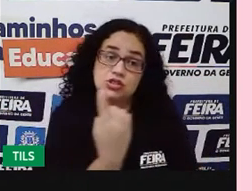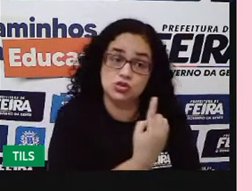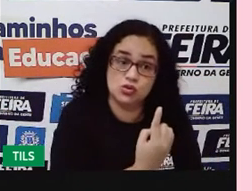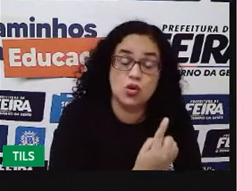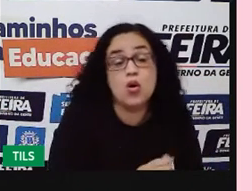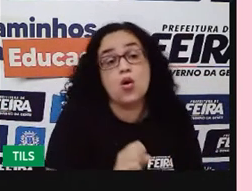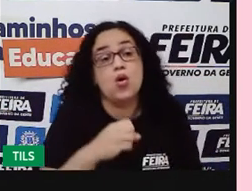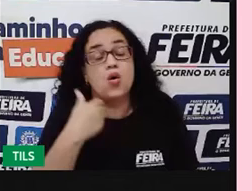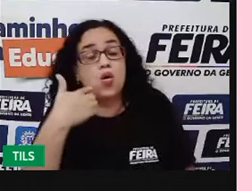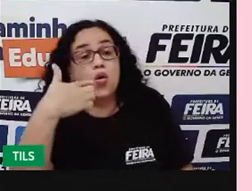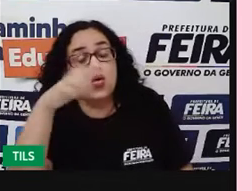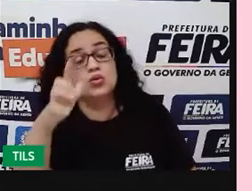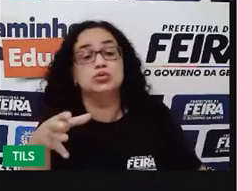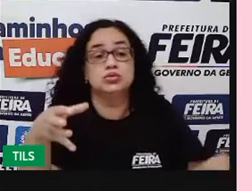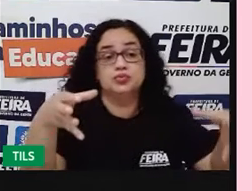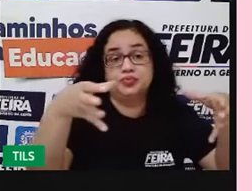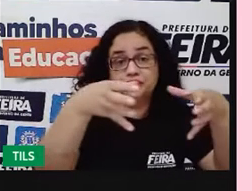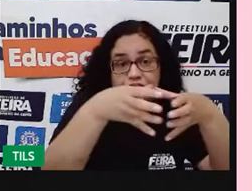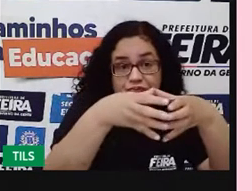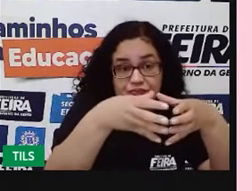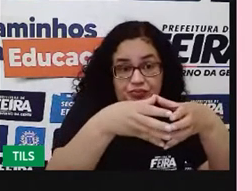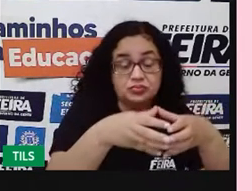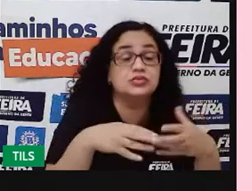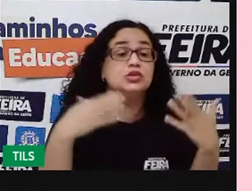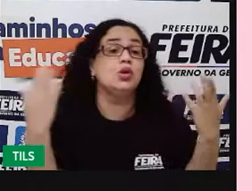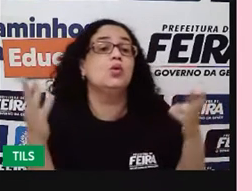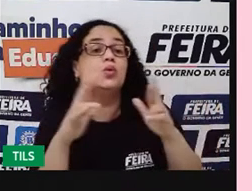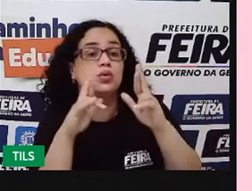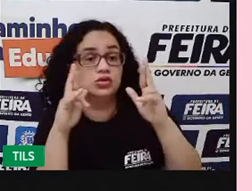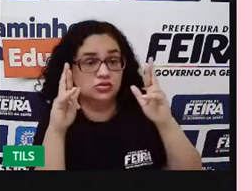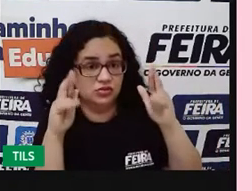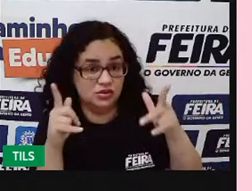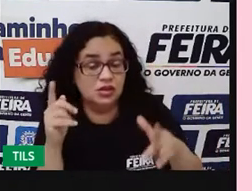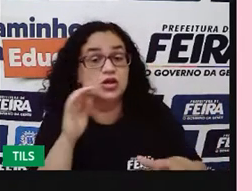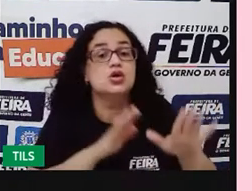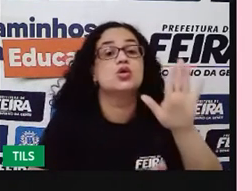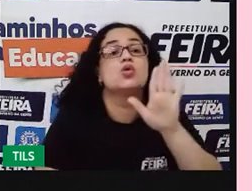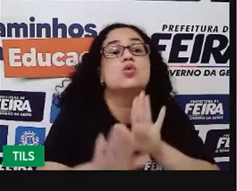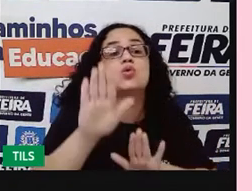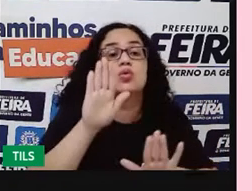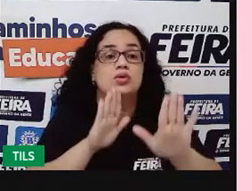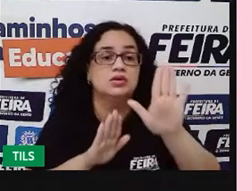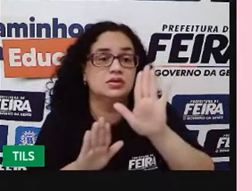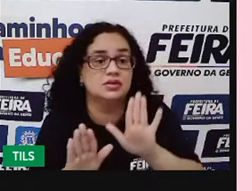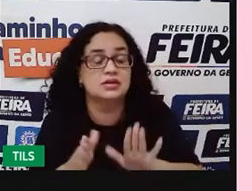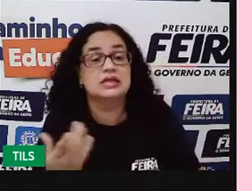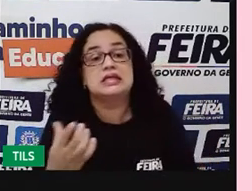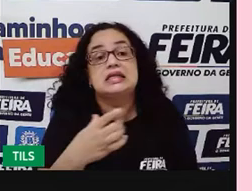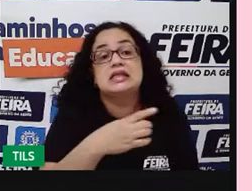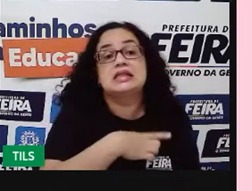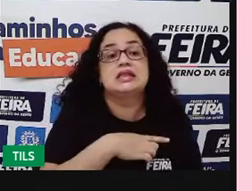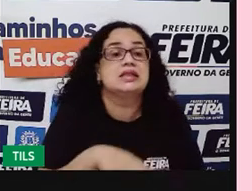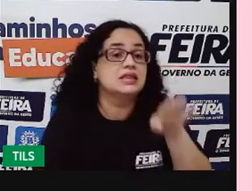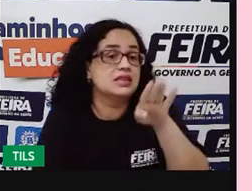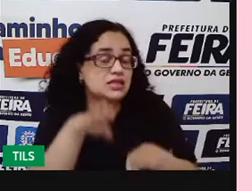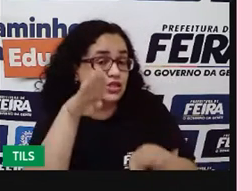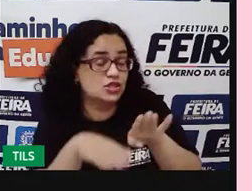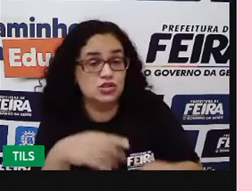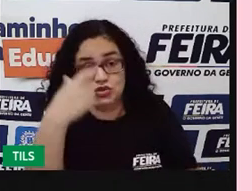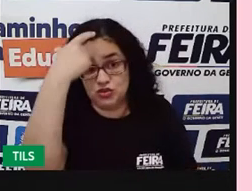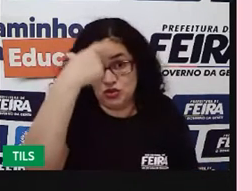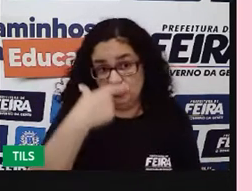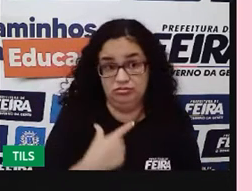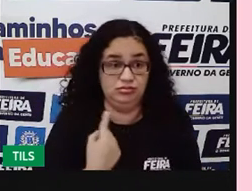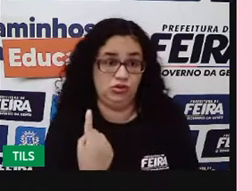e outros que vão ser coletivos. Qual a diferença? Cuidados individuais são aqueles cuidados que dependem só da gente,